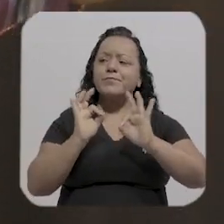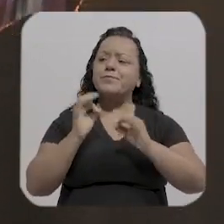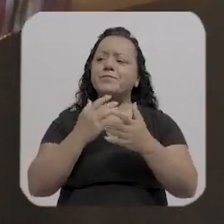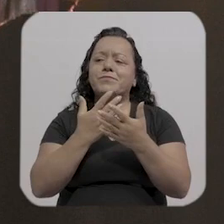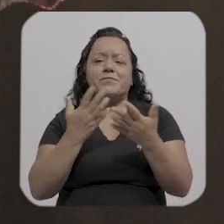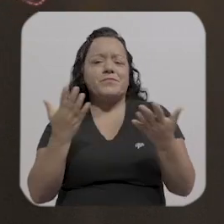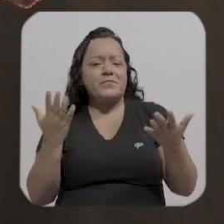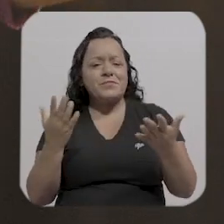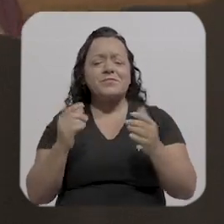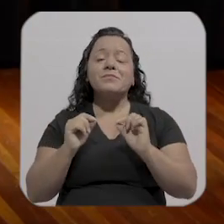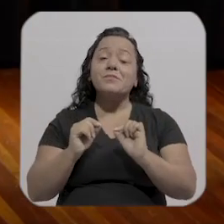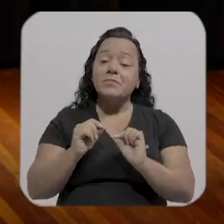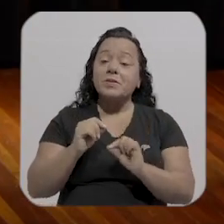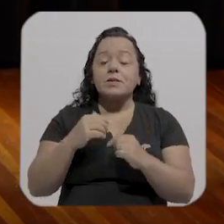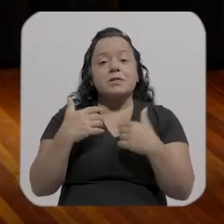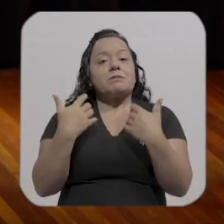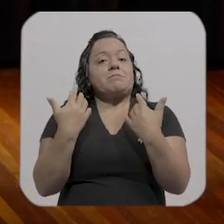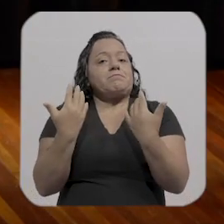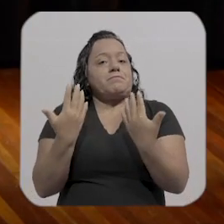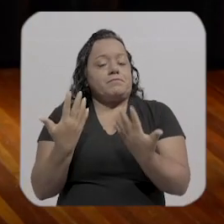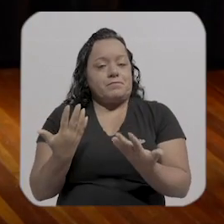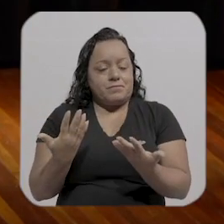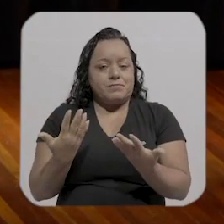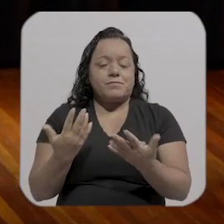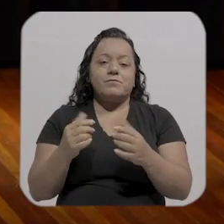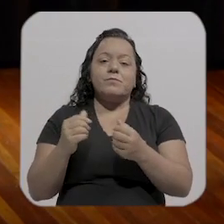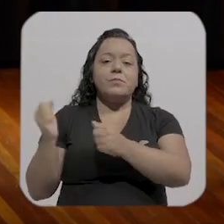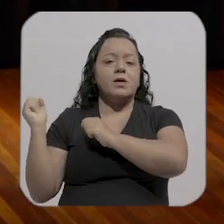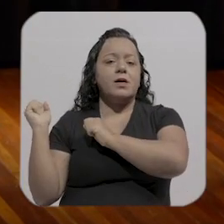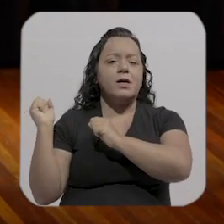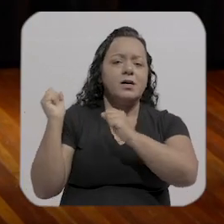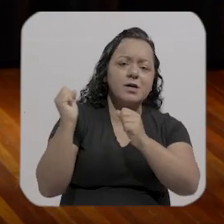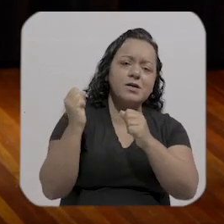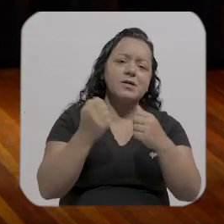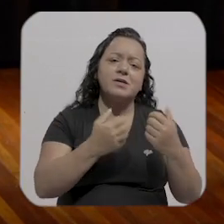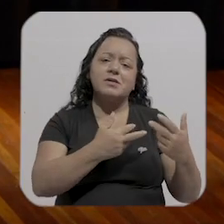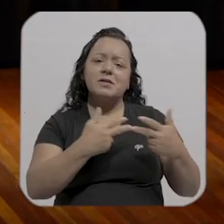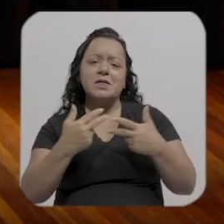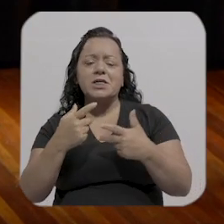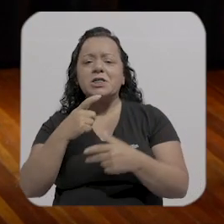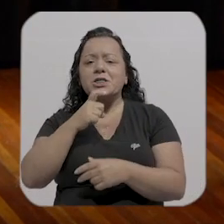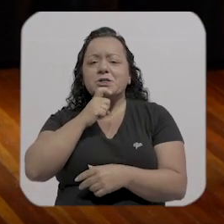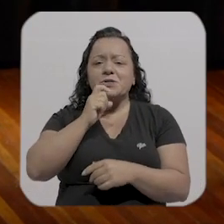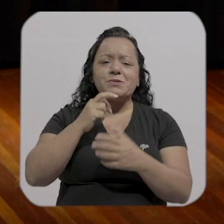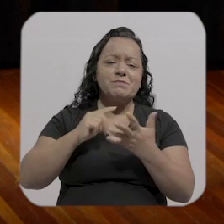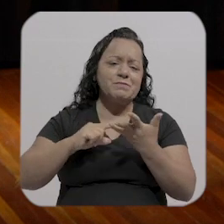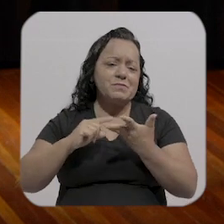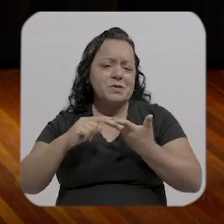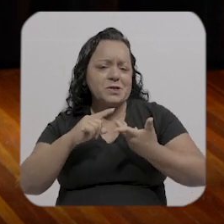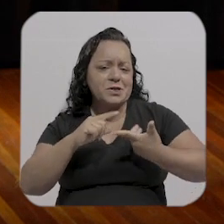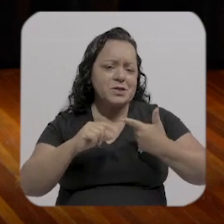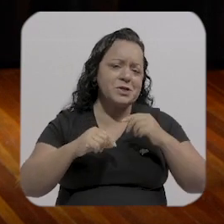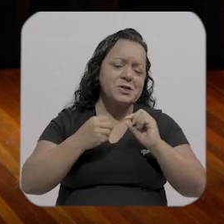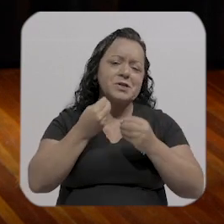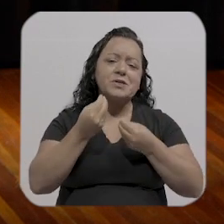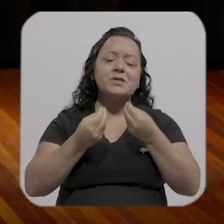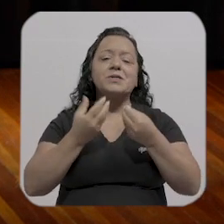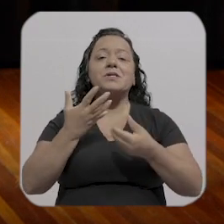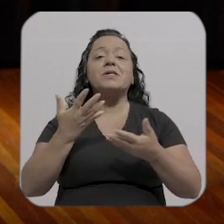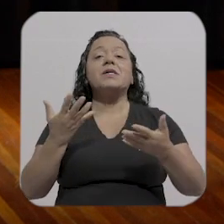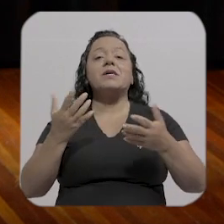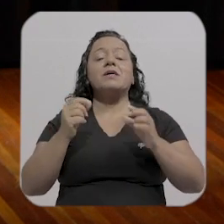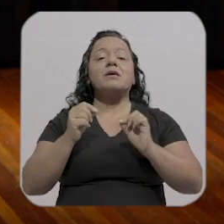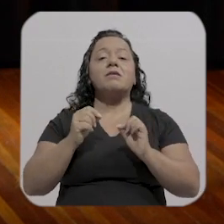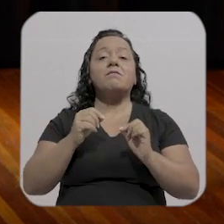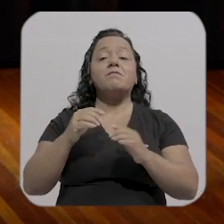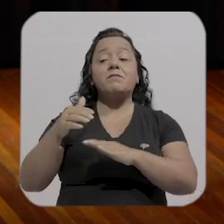caixa de gelo coisa assim e e eu fiquei no canto observando porque enfim na minha cabeça era